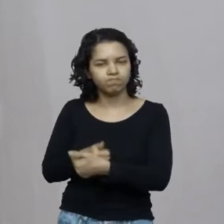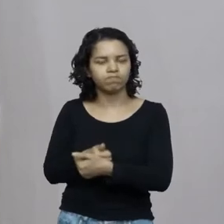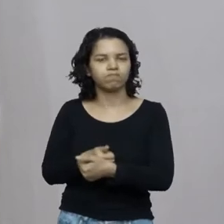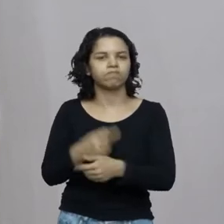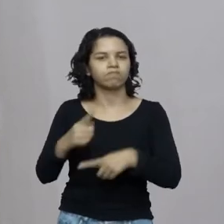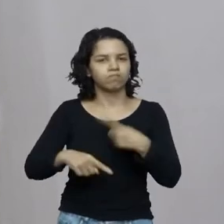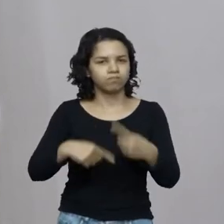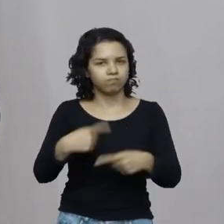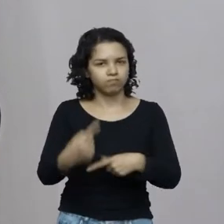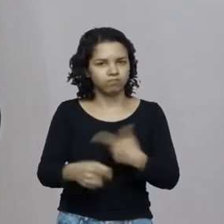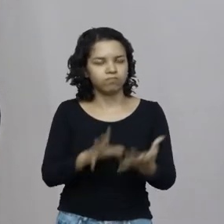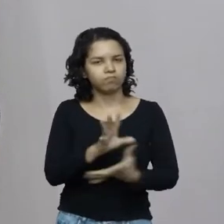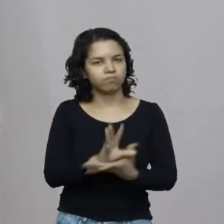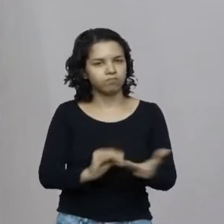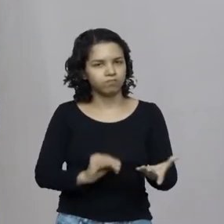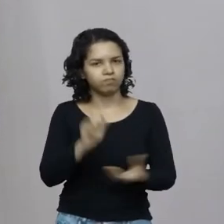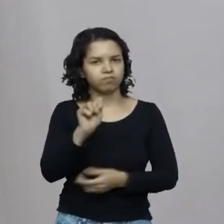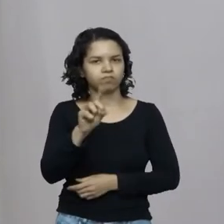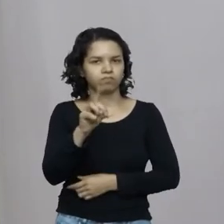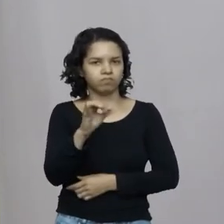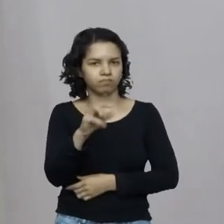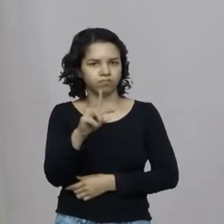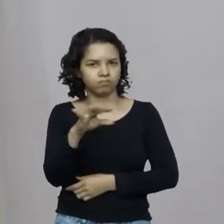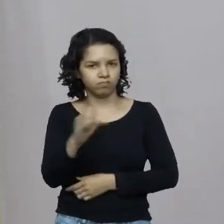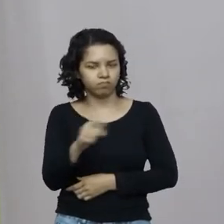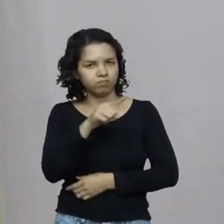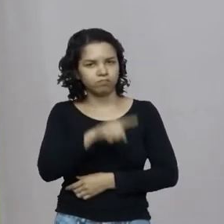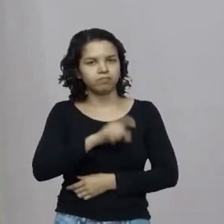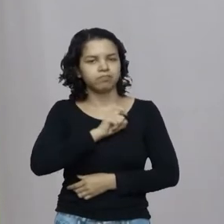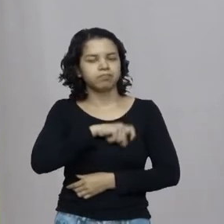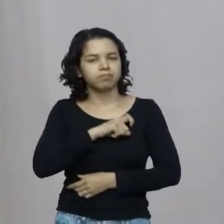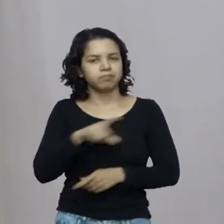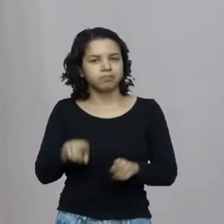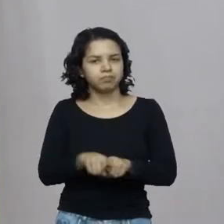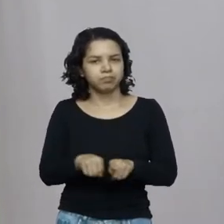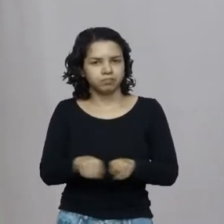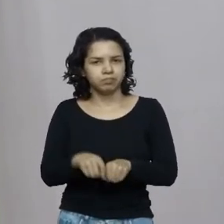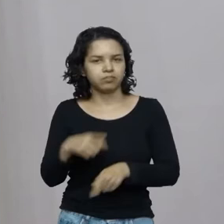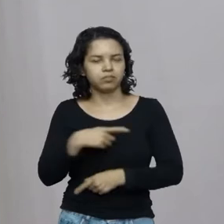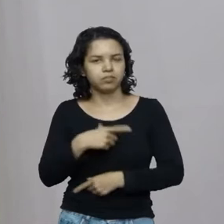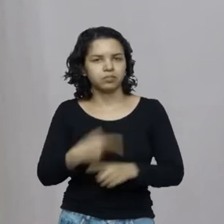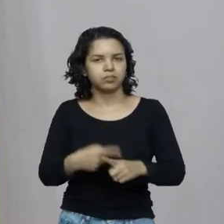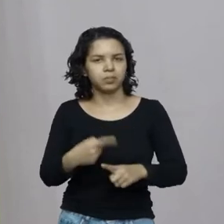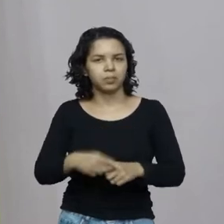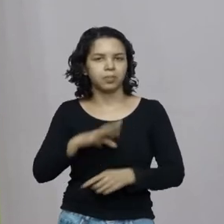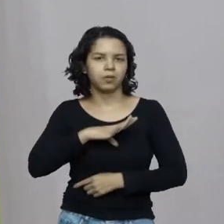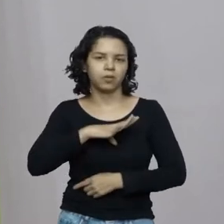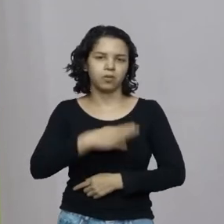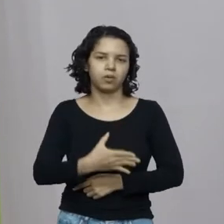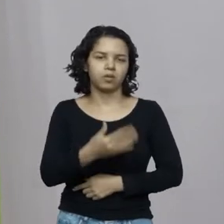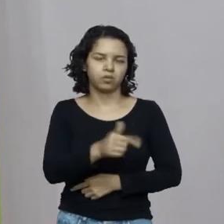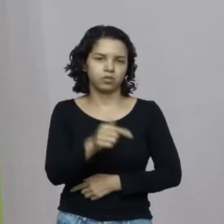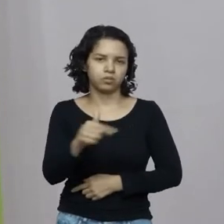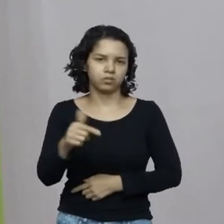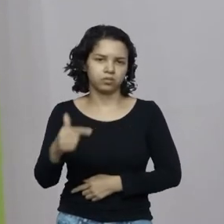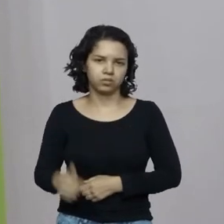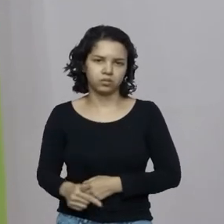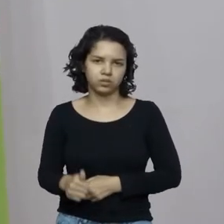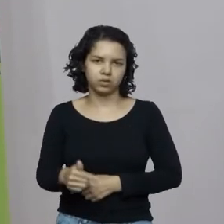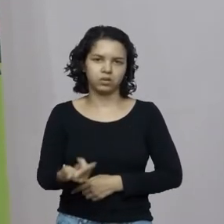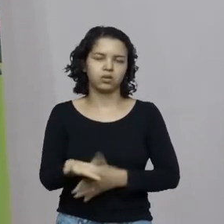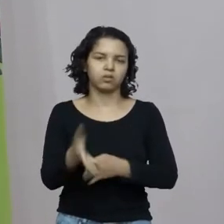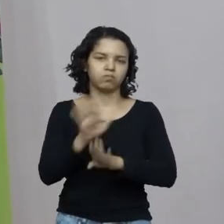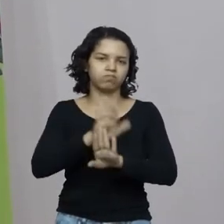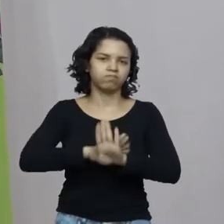fez porém com requintes de crueldade porque não tiveram a coragem de fazer pela frente como o Adélio fez, fizeram pelas costas.